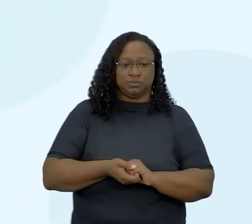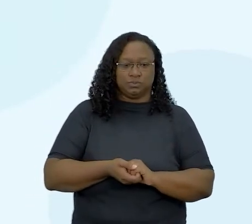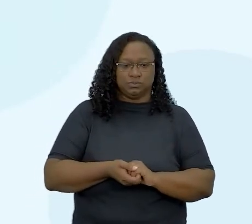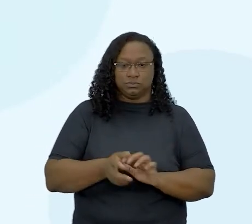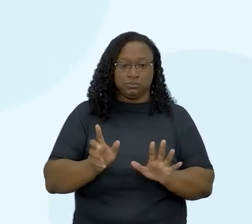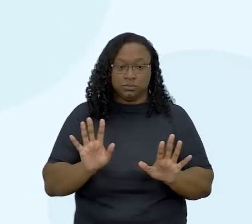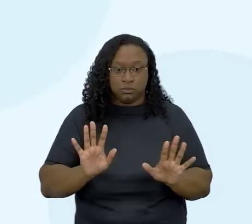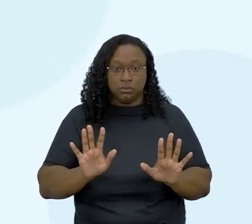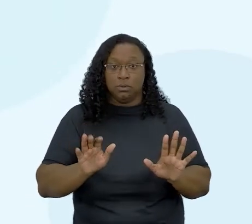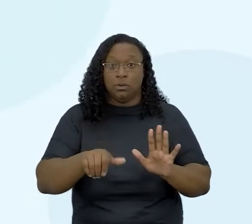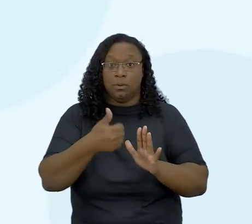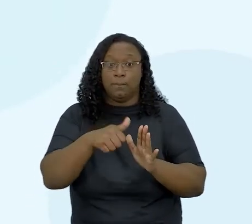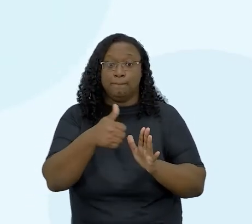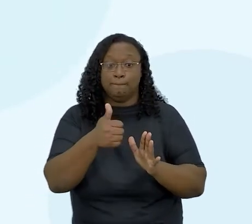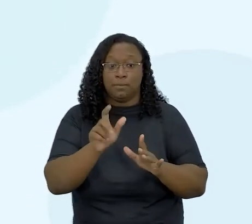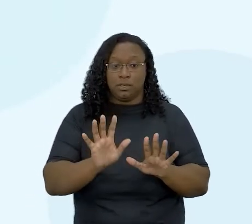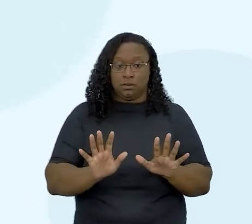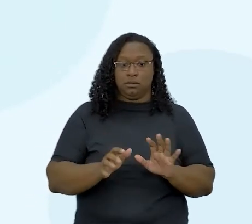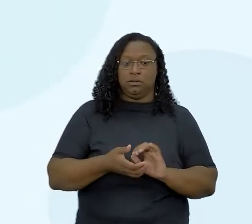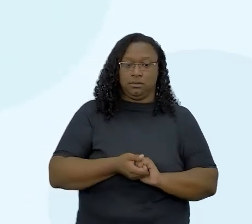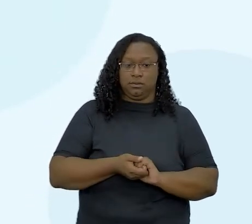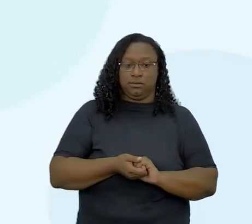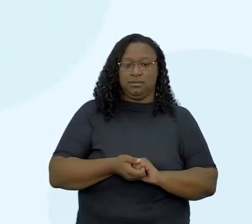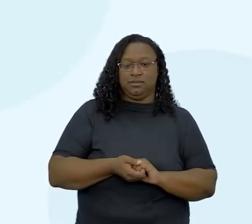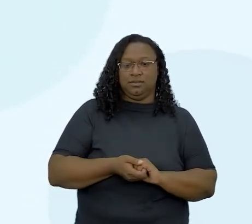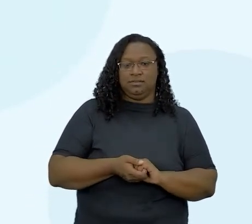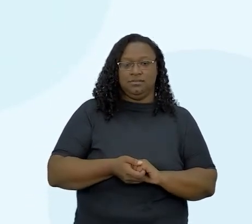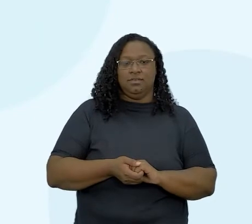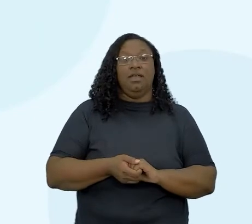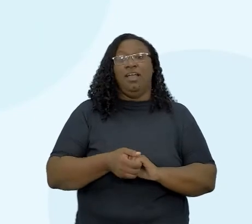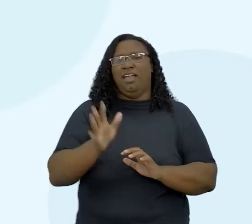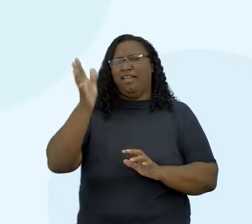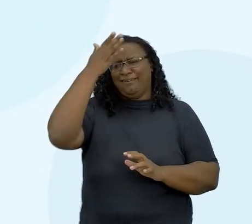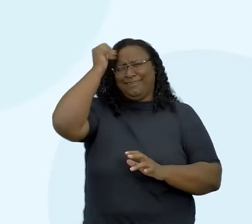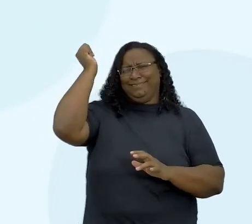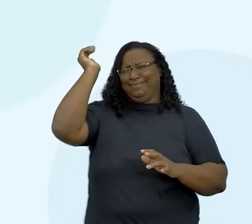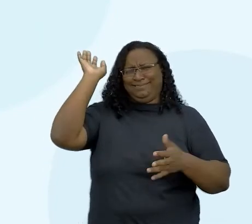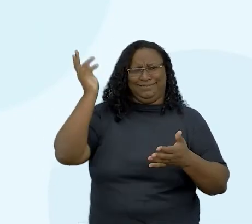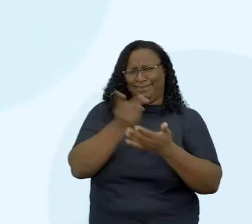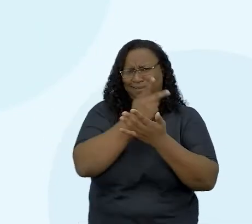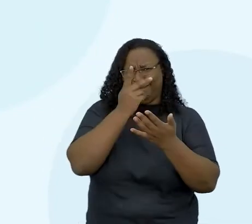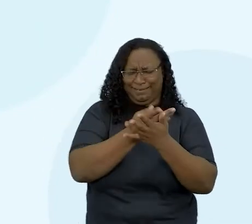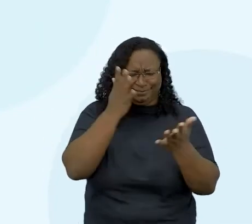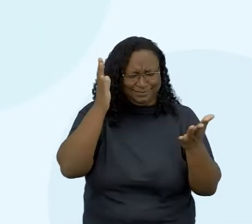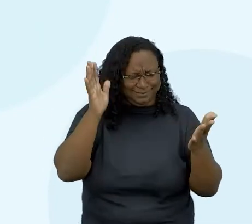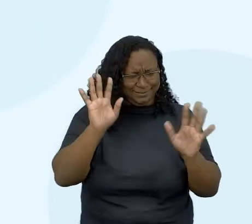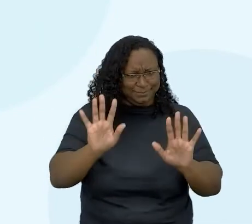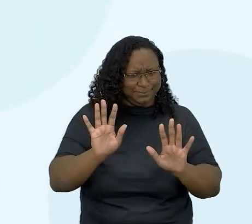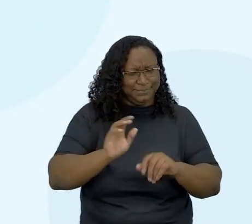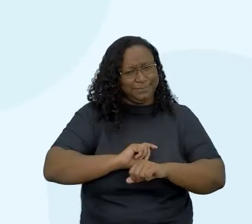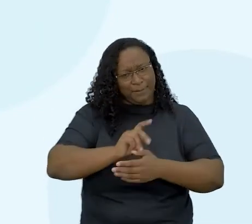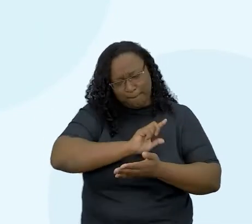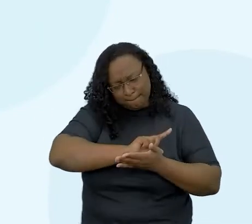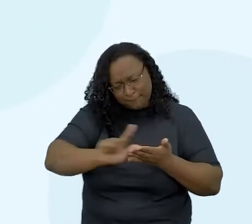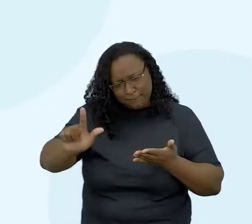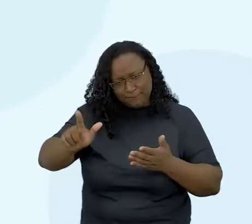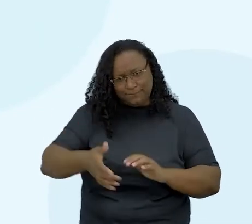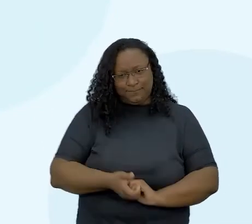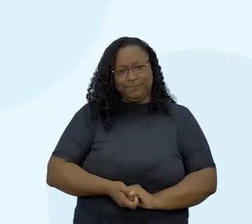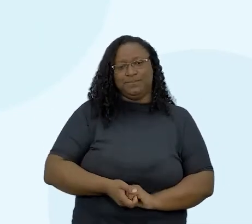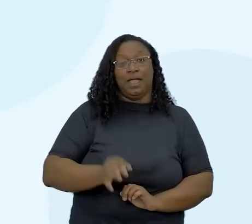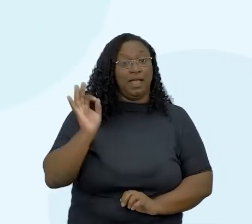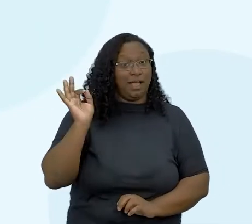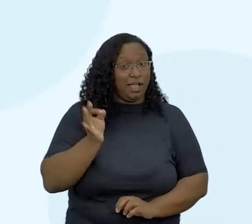Não, acho que é primeiro, busca de oportunidade e iniciativa. Ah, não, eu marquei busca de informações. Espera aí, espera aí, tá vendo? A pessoa